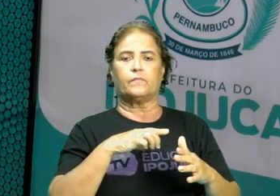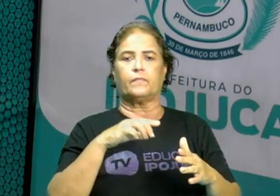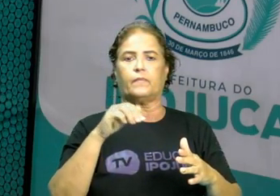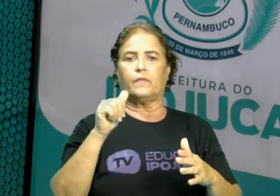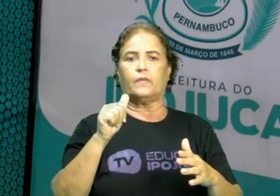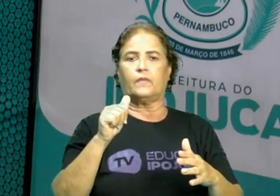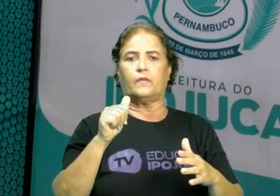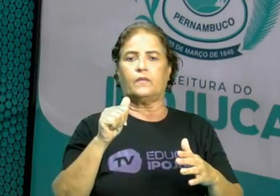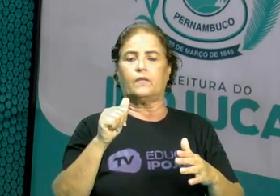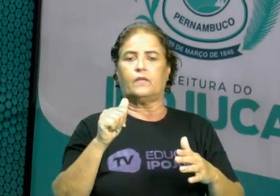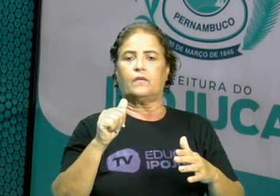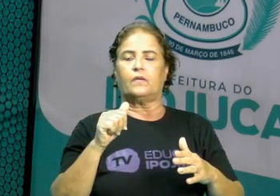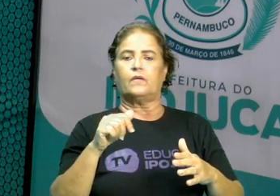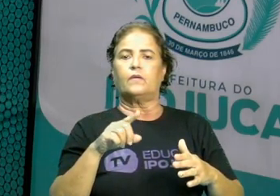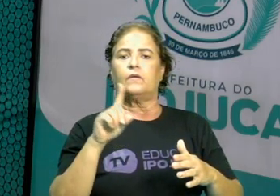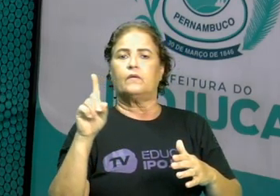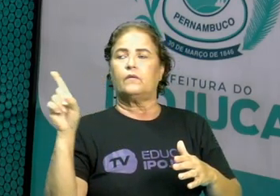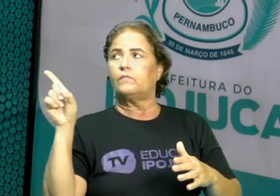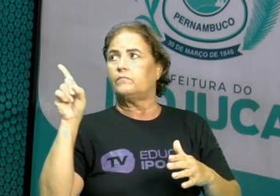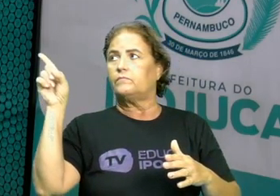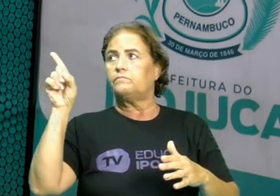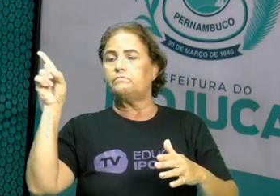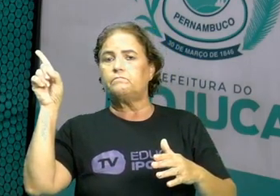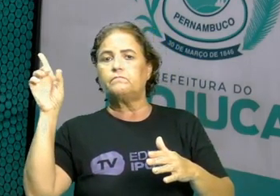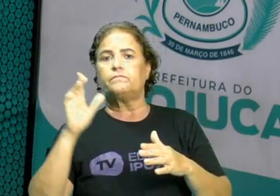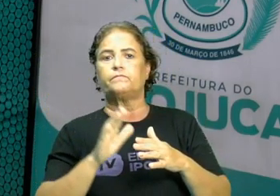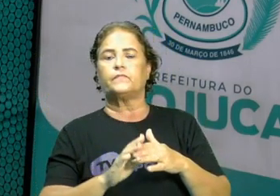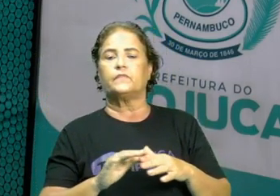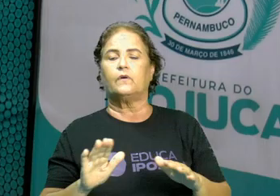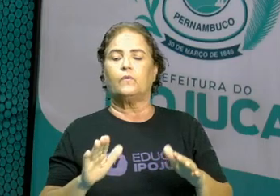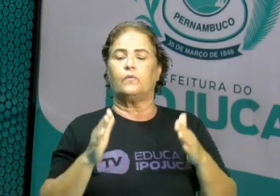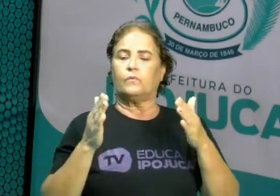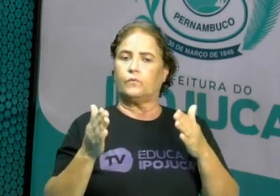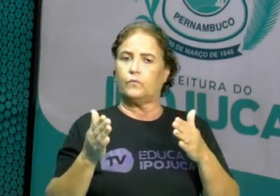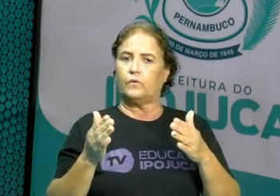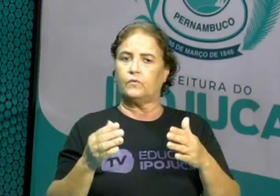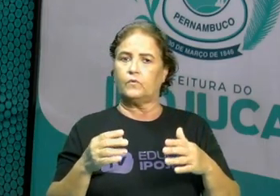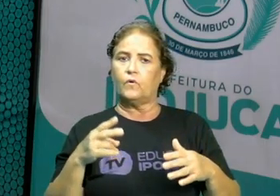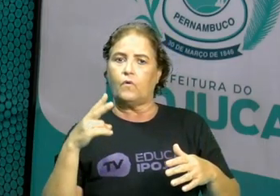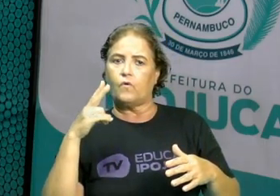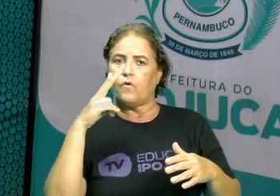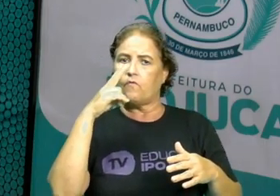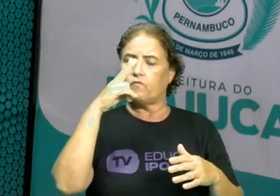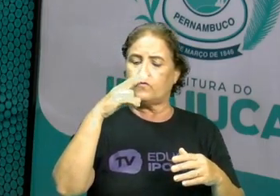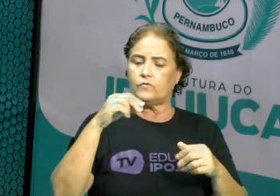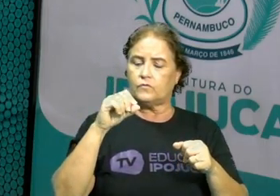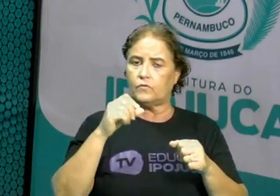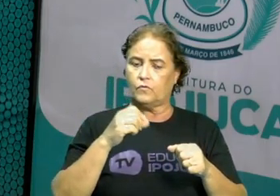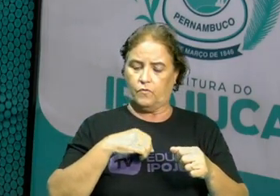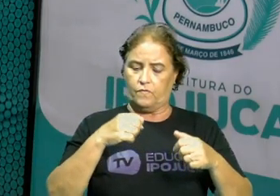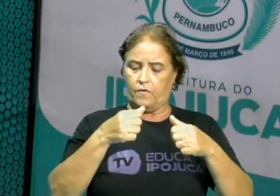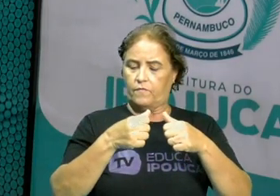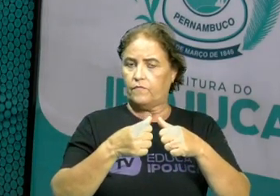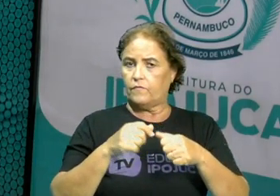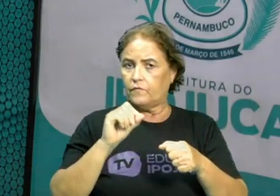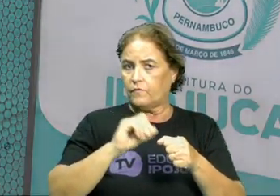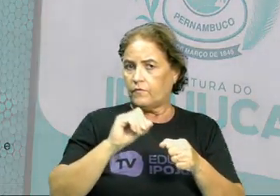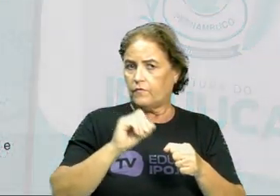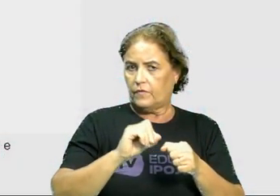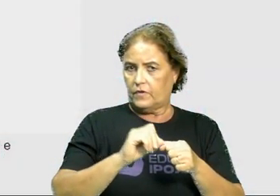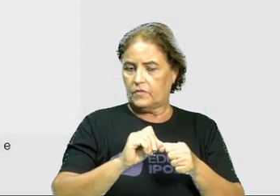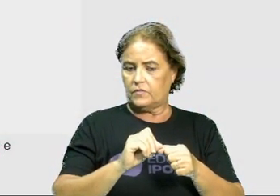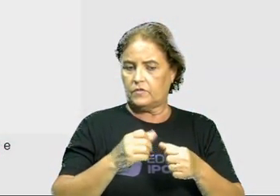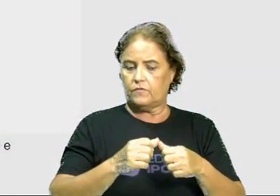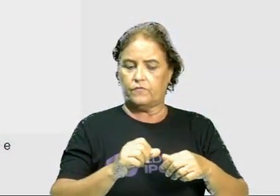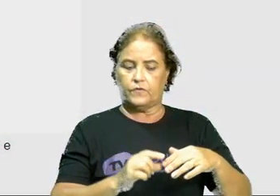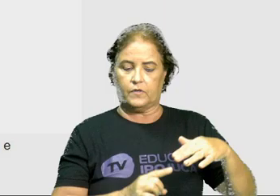interfixa. É quando a força potente, ou seja, onde eu vou fazer a força, ela fica de um